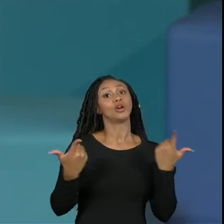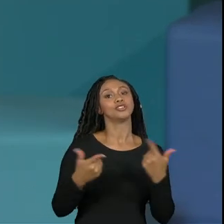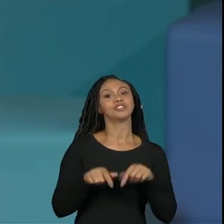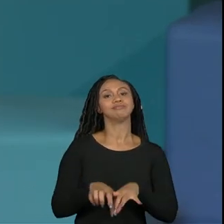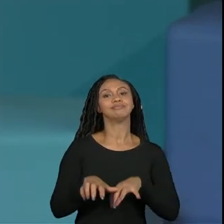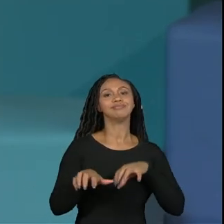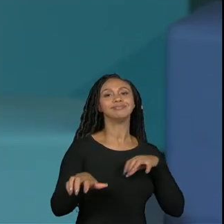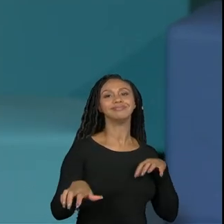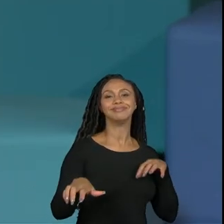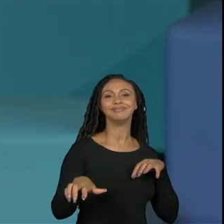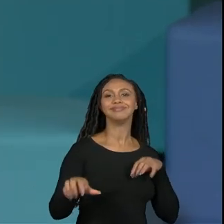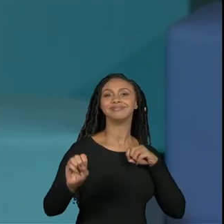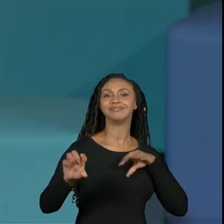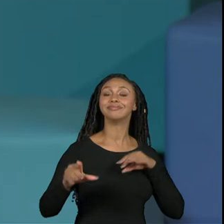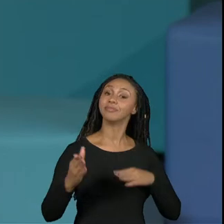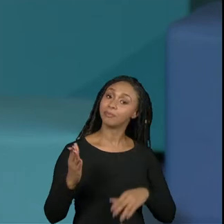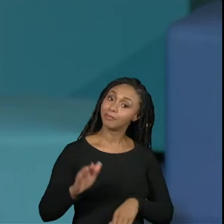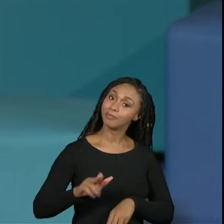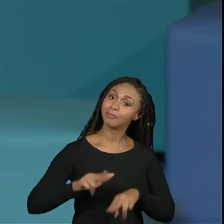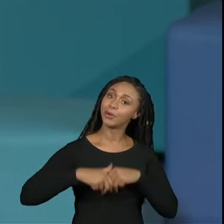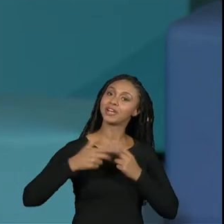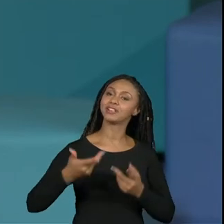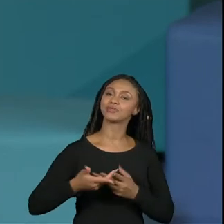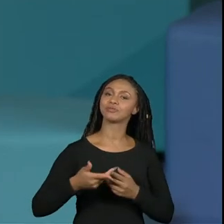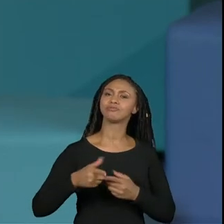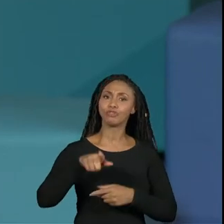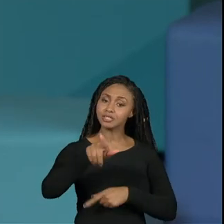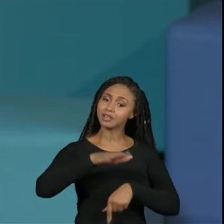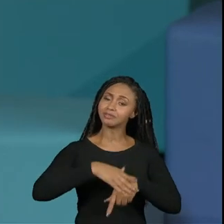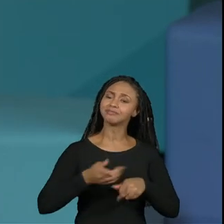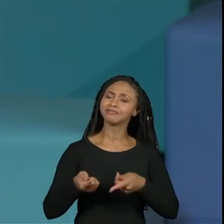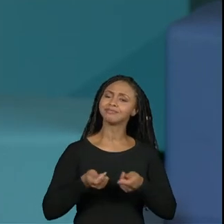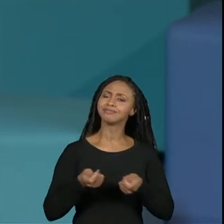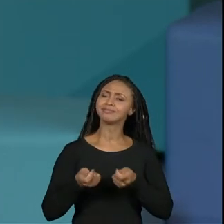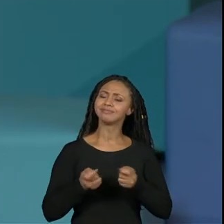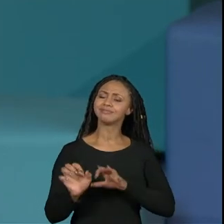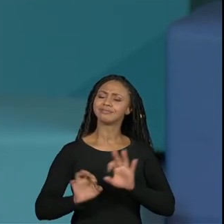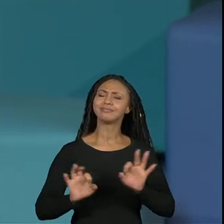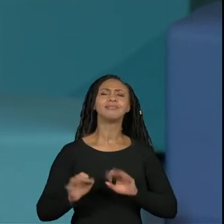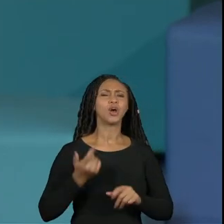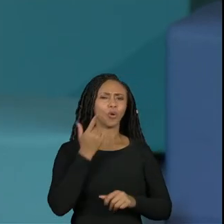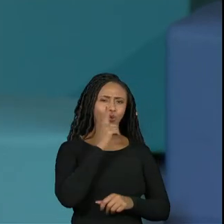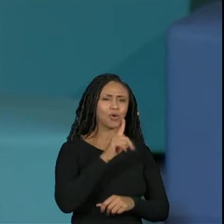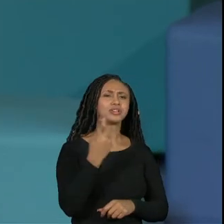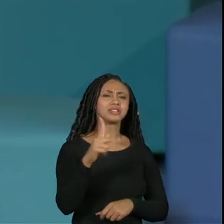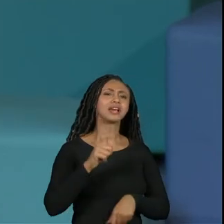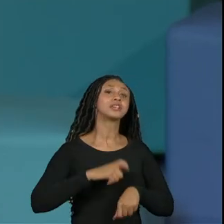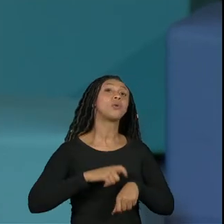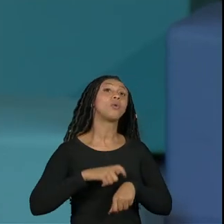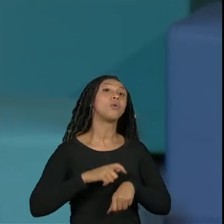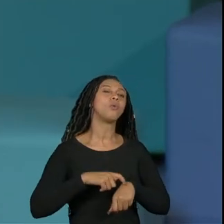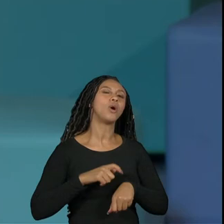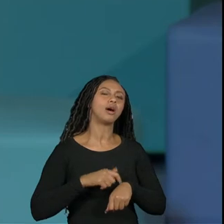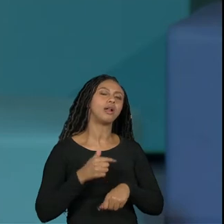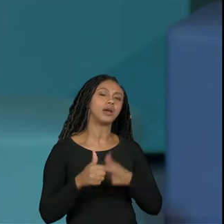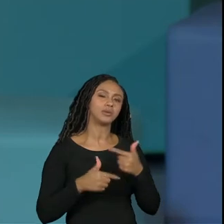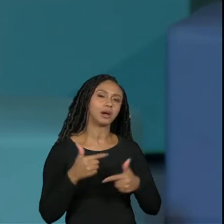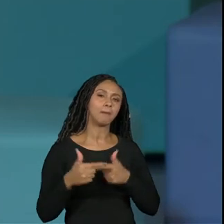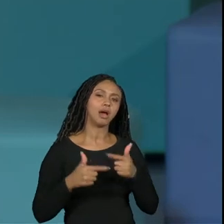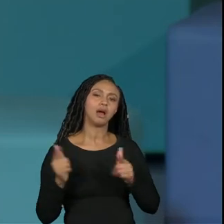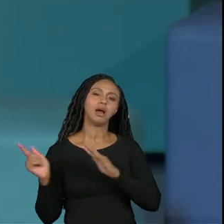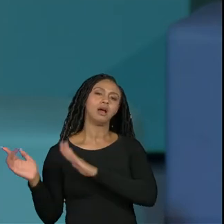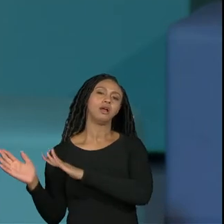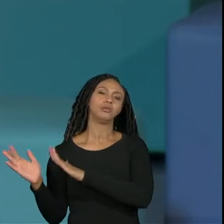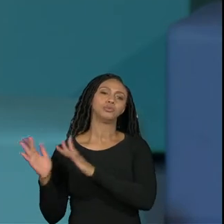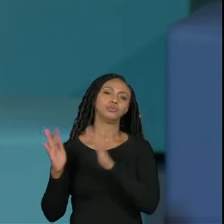existem as cargos horárias por isso que a gente se programa e você consegue fazer muita coisa no seu horário de expediente em termos de